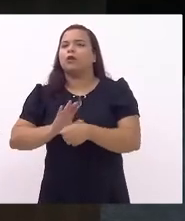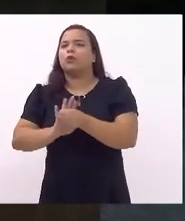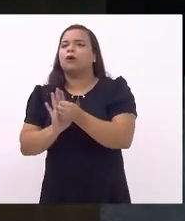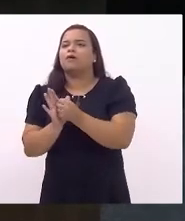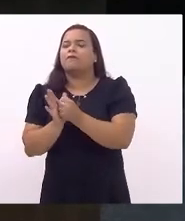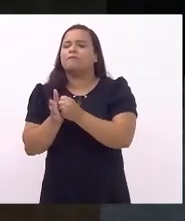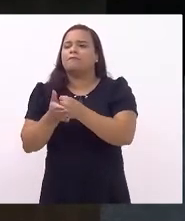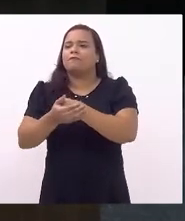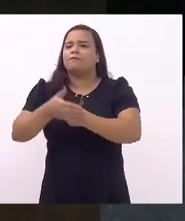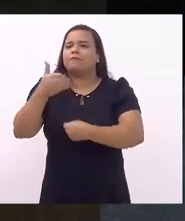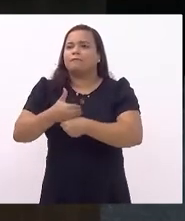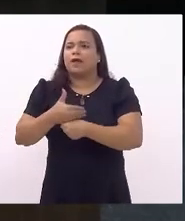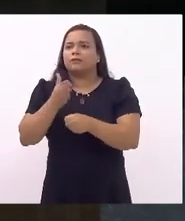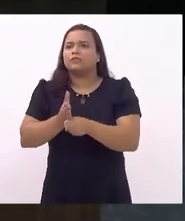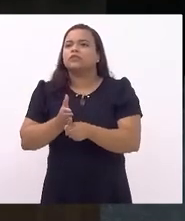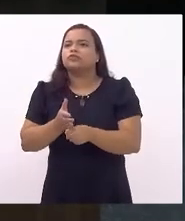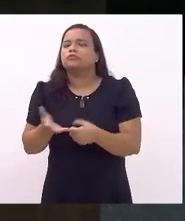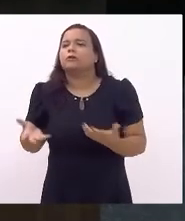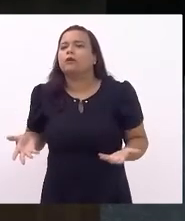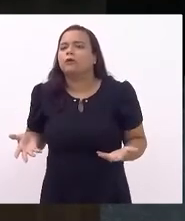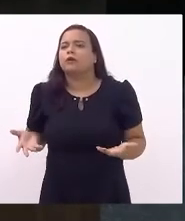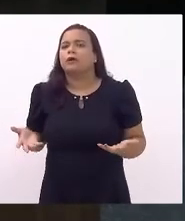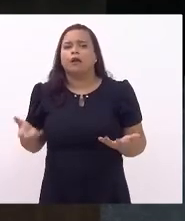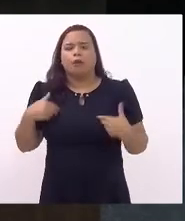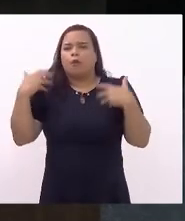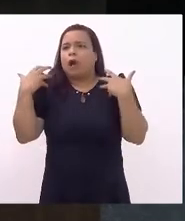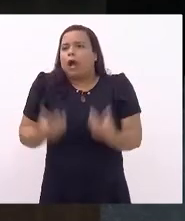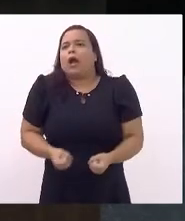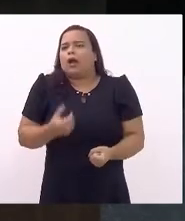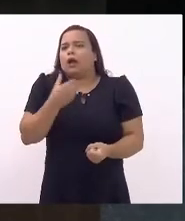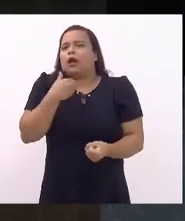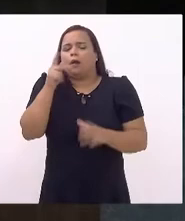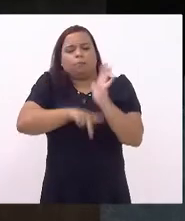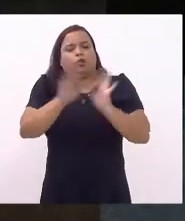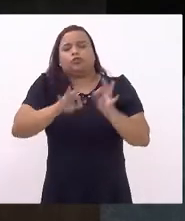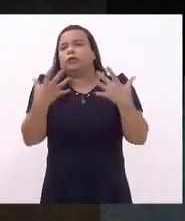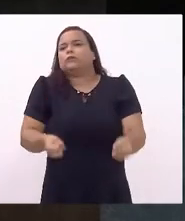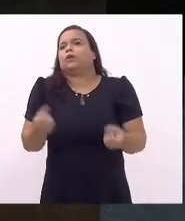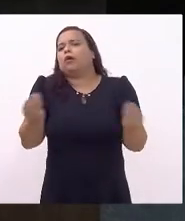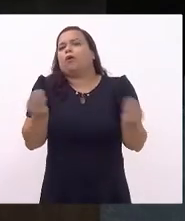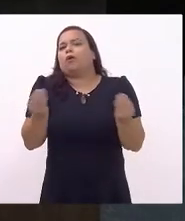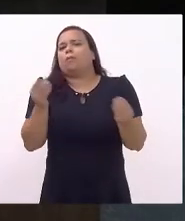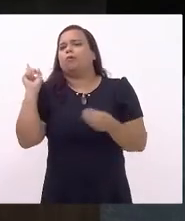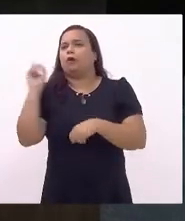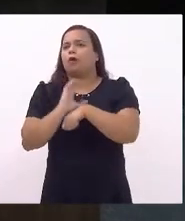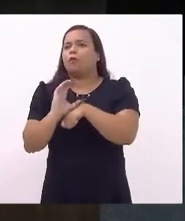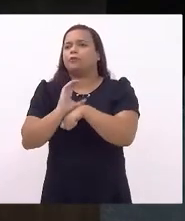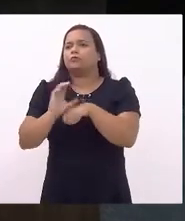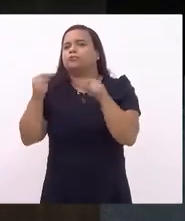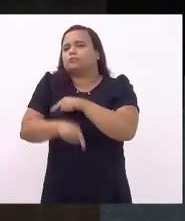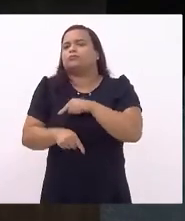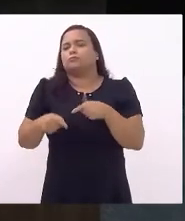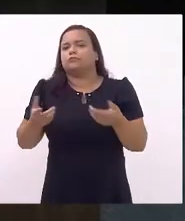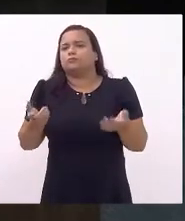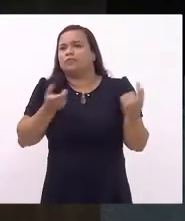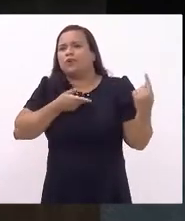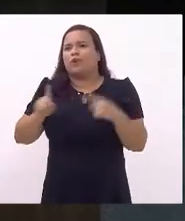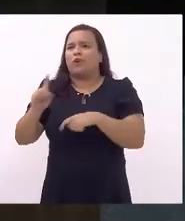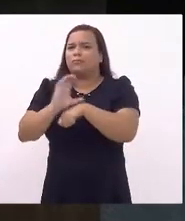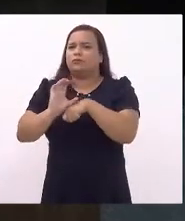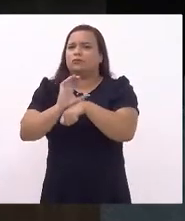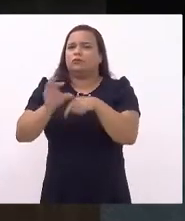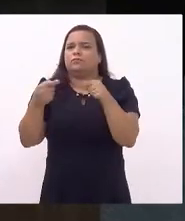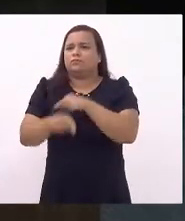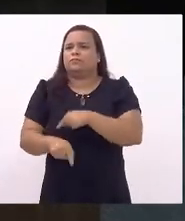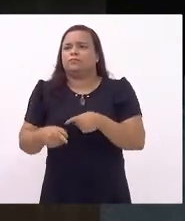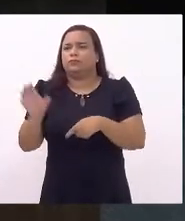Constituição. Como é que eu vou aceitar um projeto desse, que lá na raiz devia ser declarado inconstitucional, que está contra, nem na Constituição